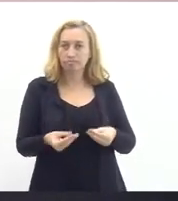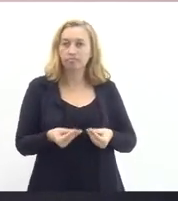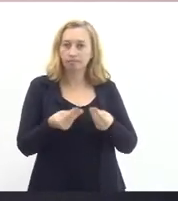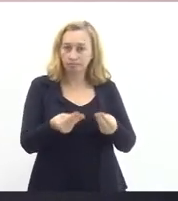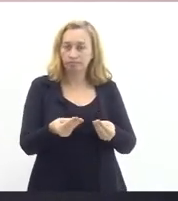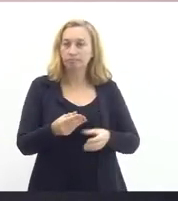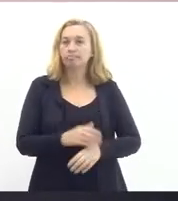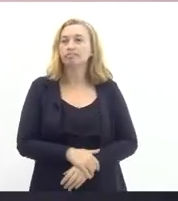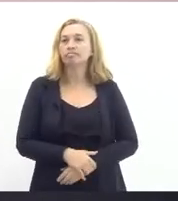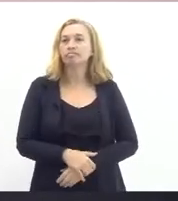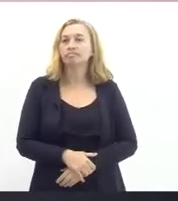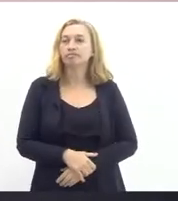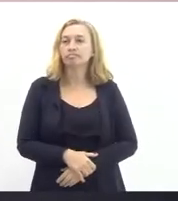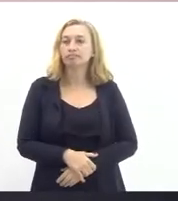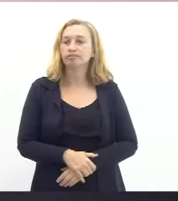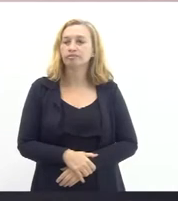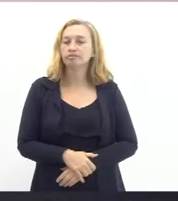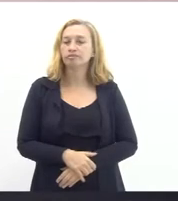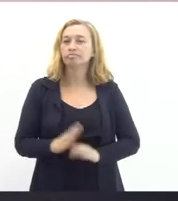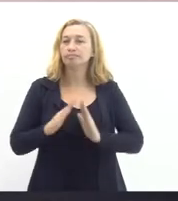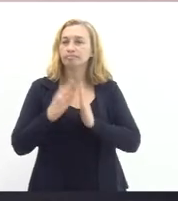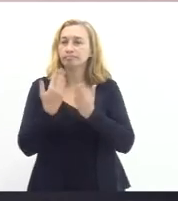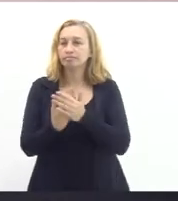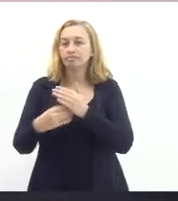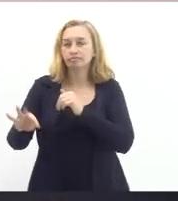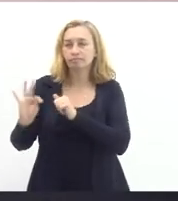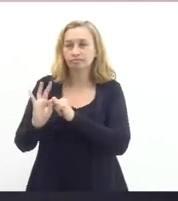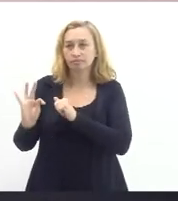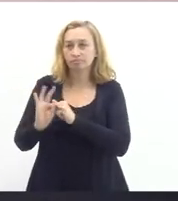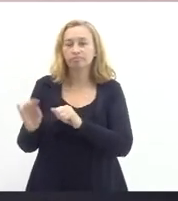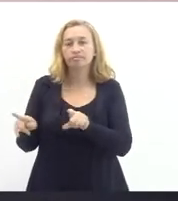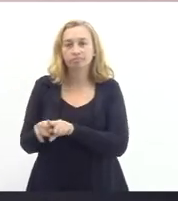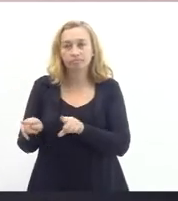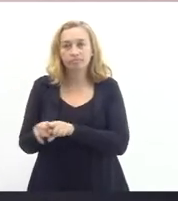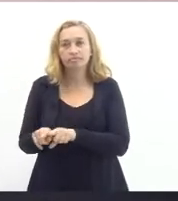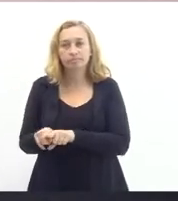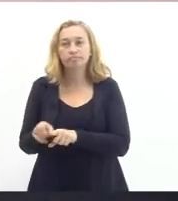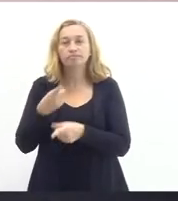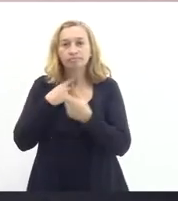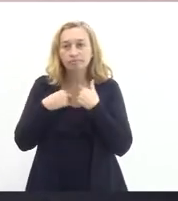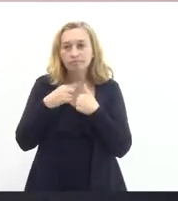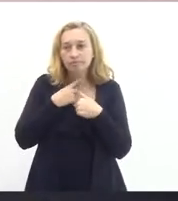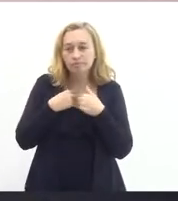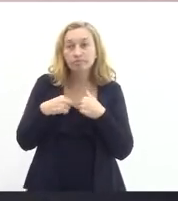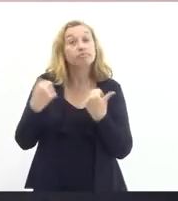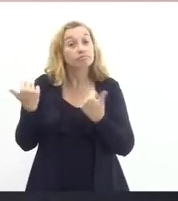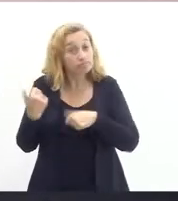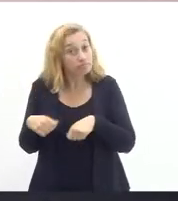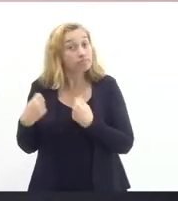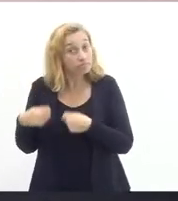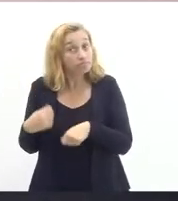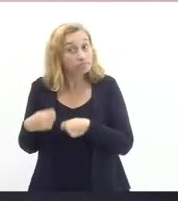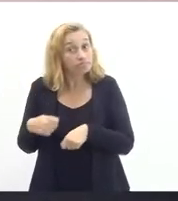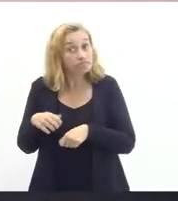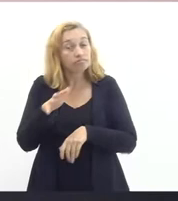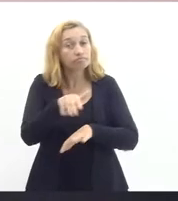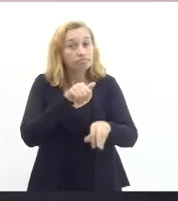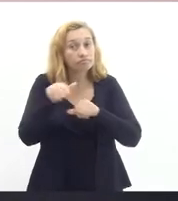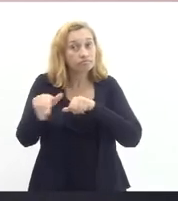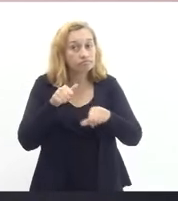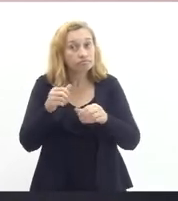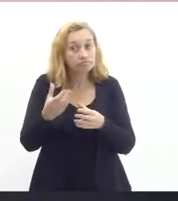qualificada a Fai Tech engrossa esse couro também porque a Fai Tech precisa tanto de convocar